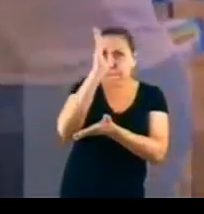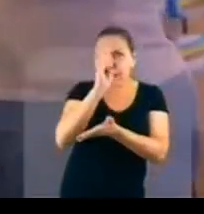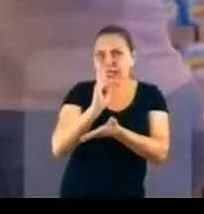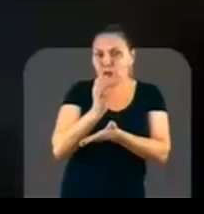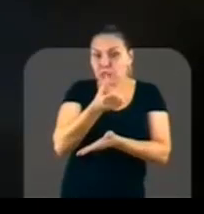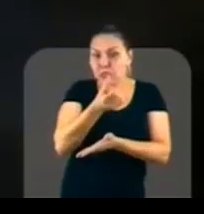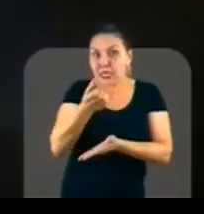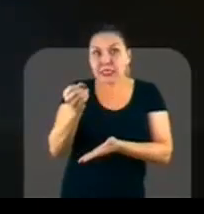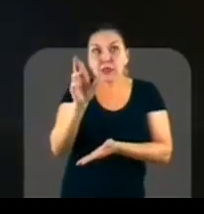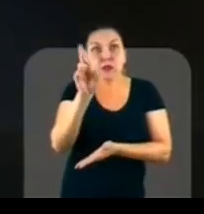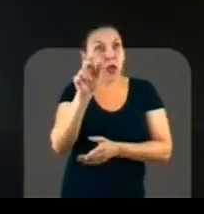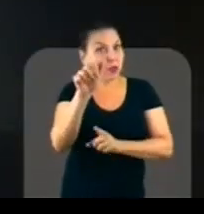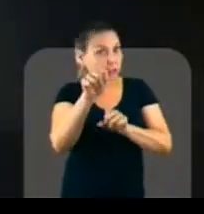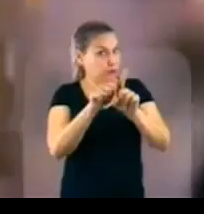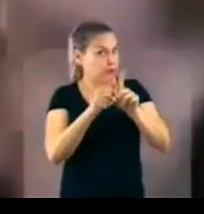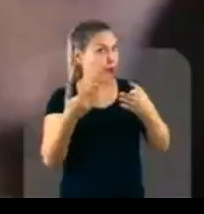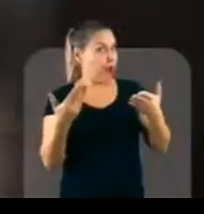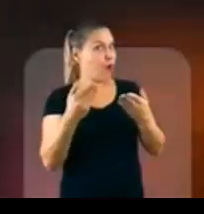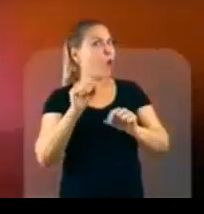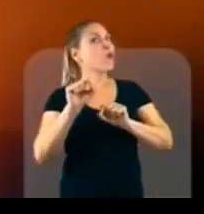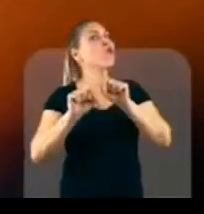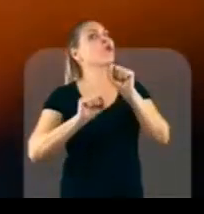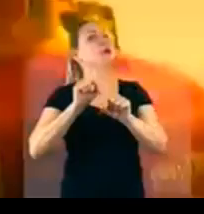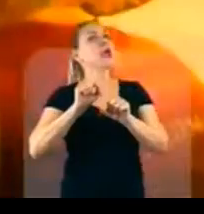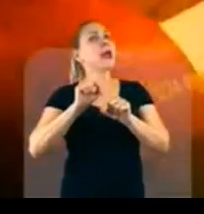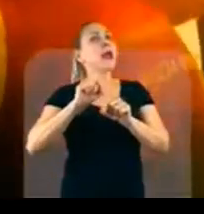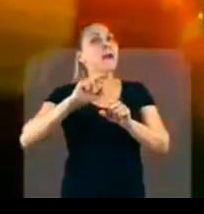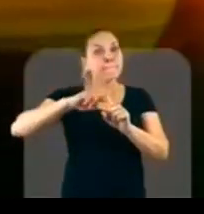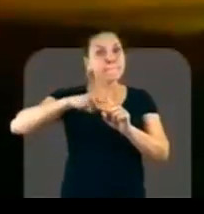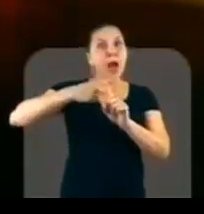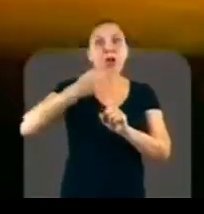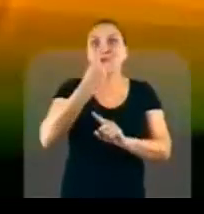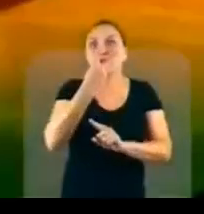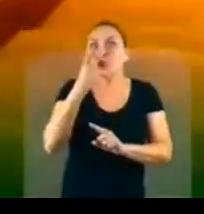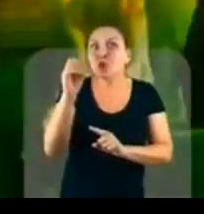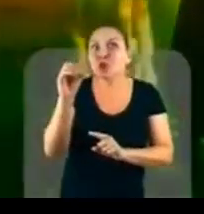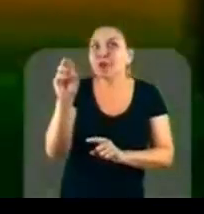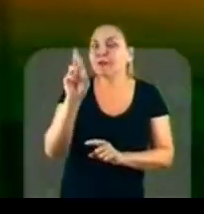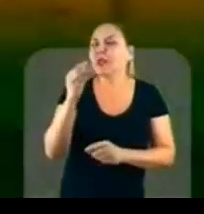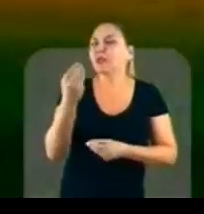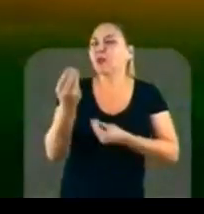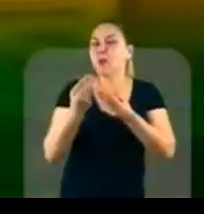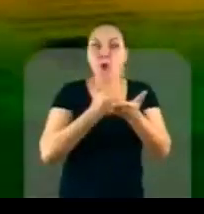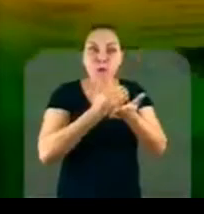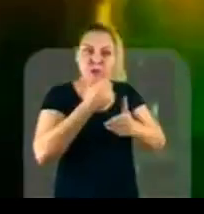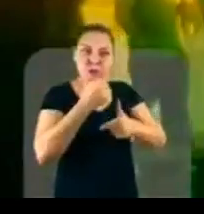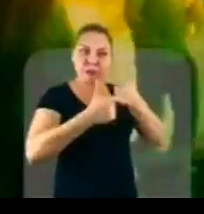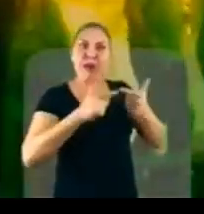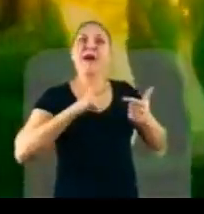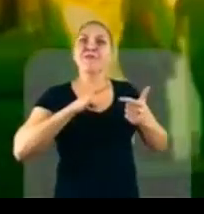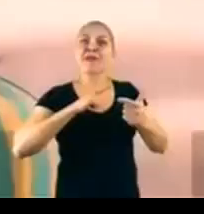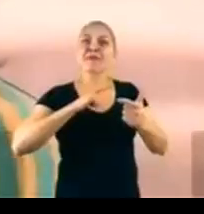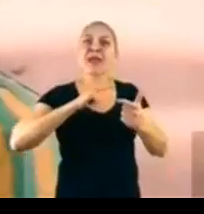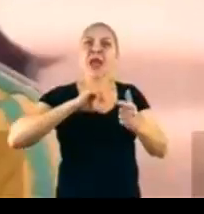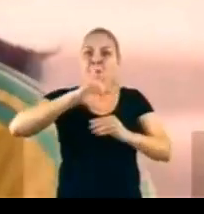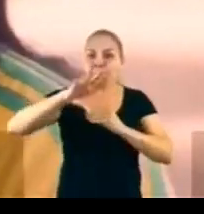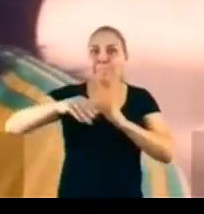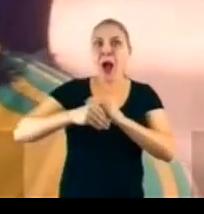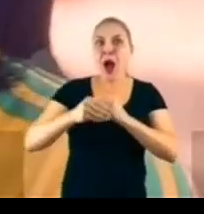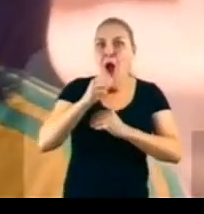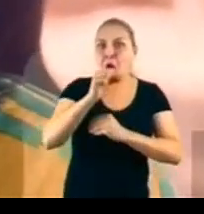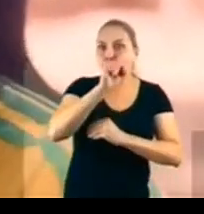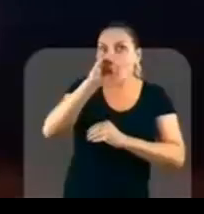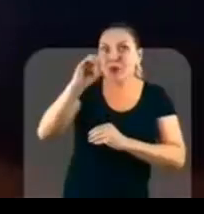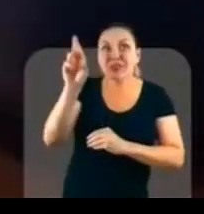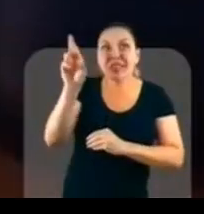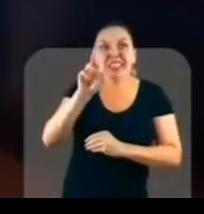reais se começarem a trabalhar. Vai ser oitocentos reais mais o salário do trabalho. Eita, coisa